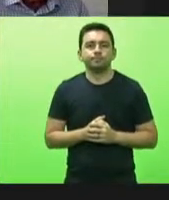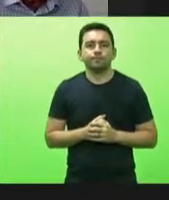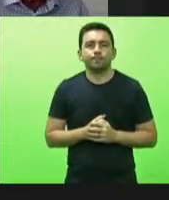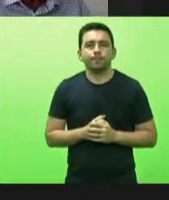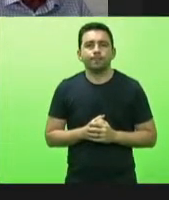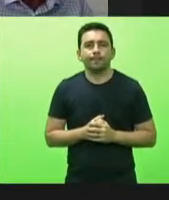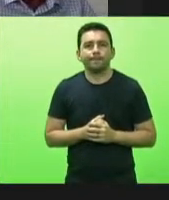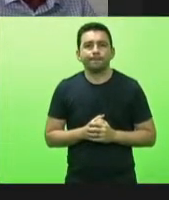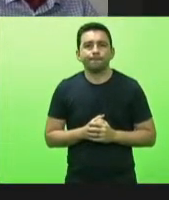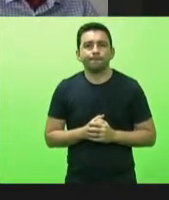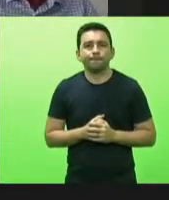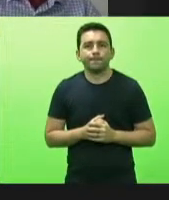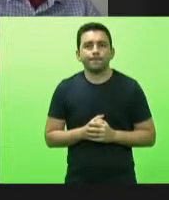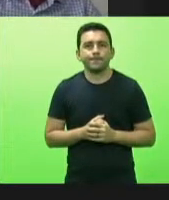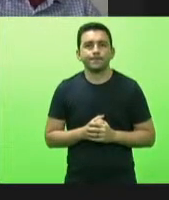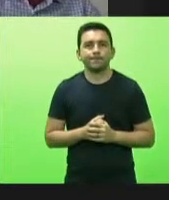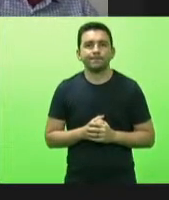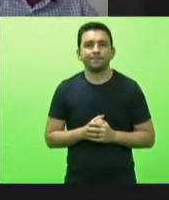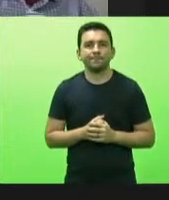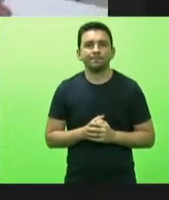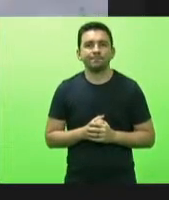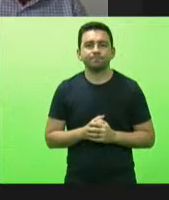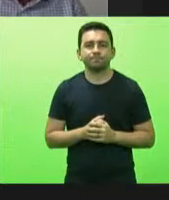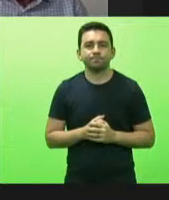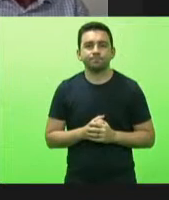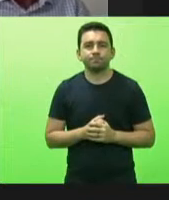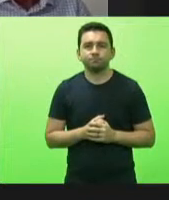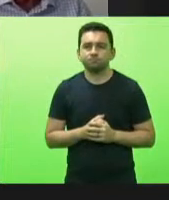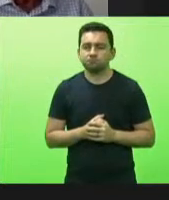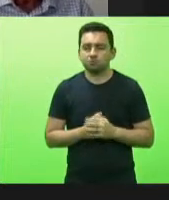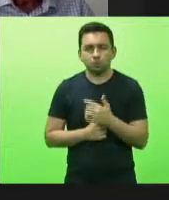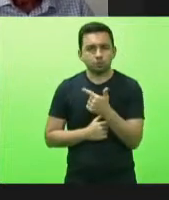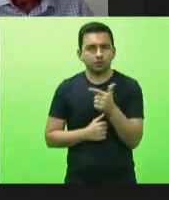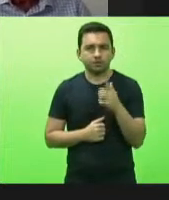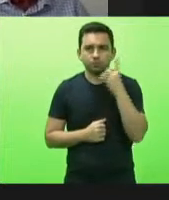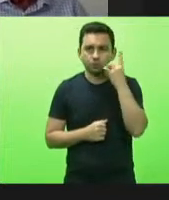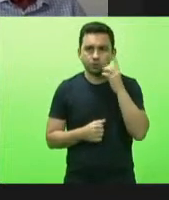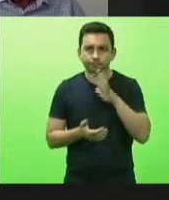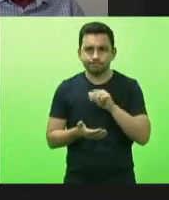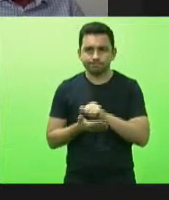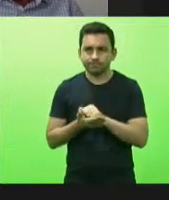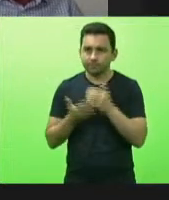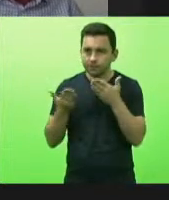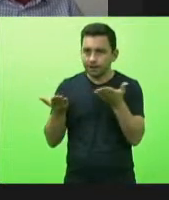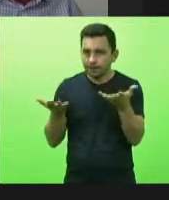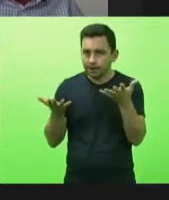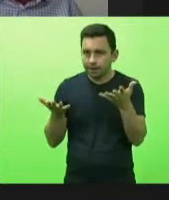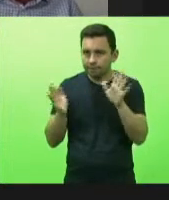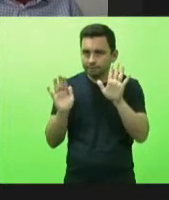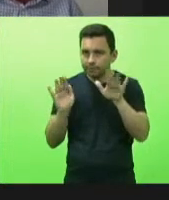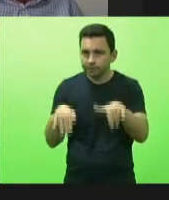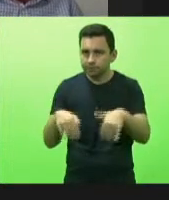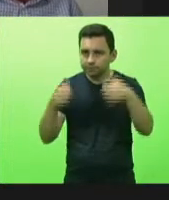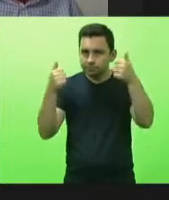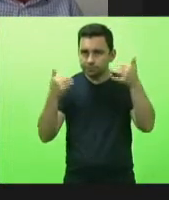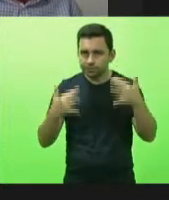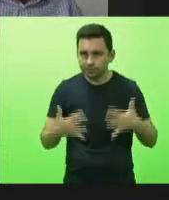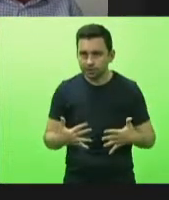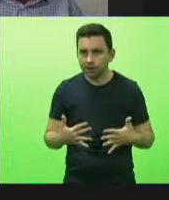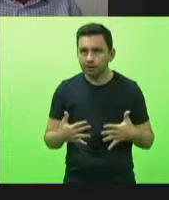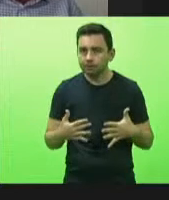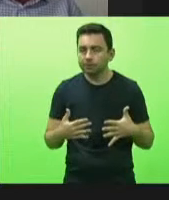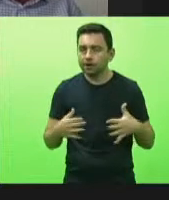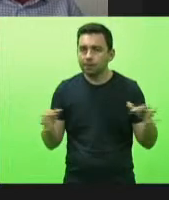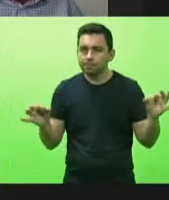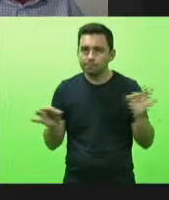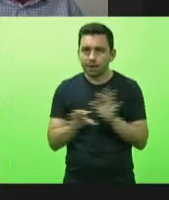secretário não tem nenhum deputado mais inscrito se o quiser fazer uma intervenção final só para fazer o fechamento